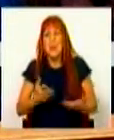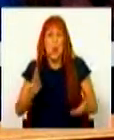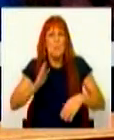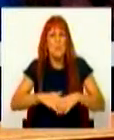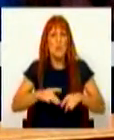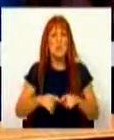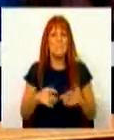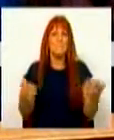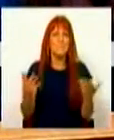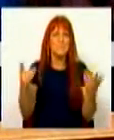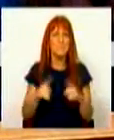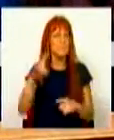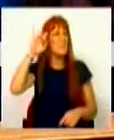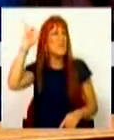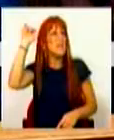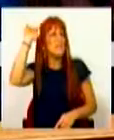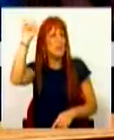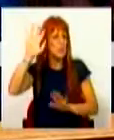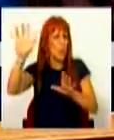razões, diriam, de ideologia.